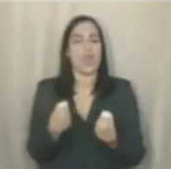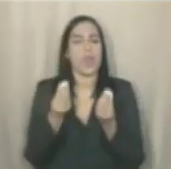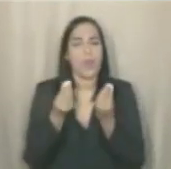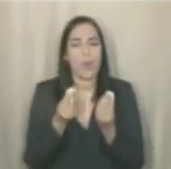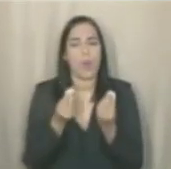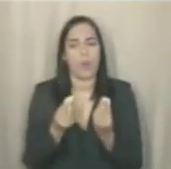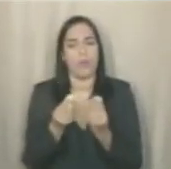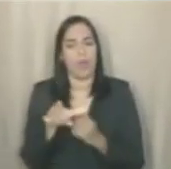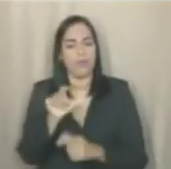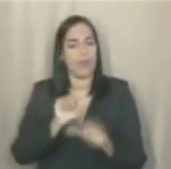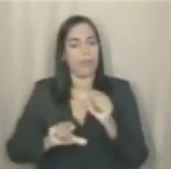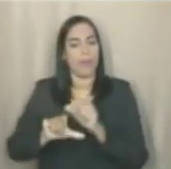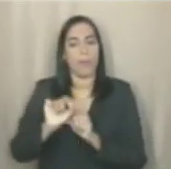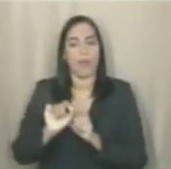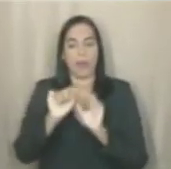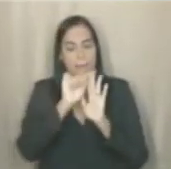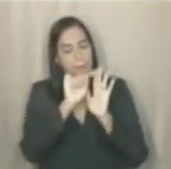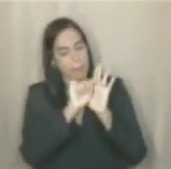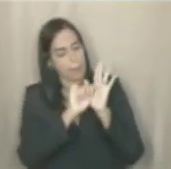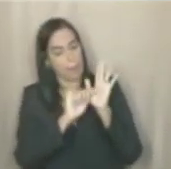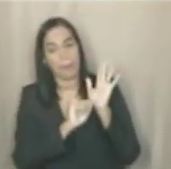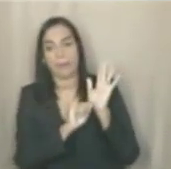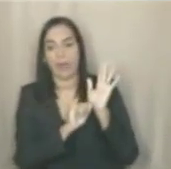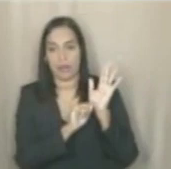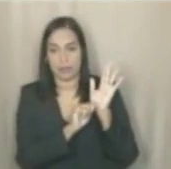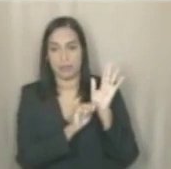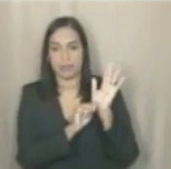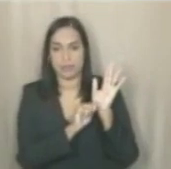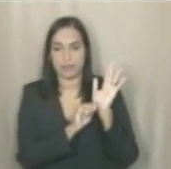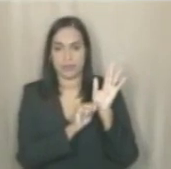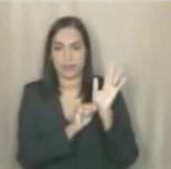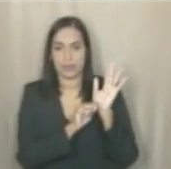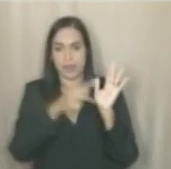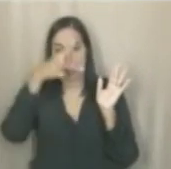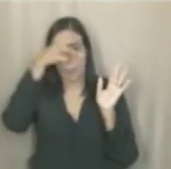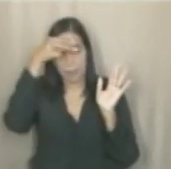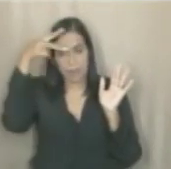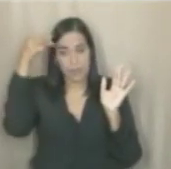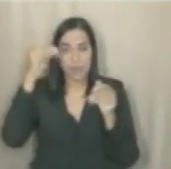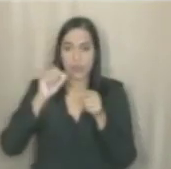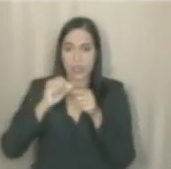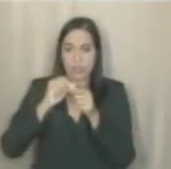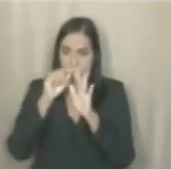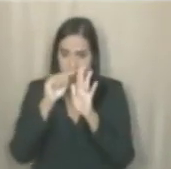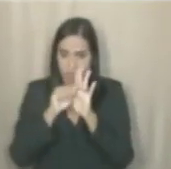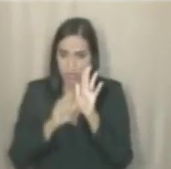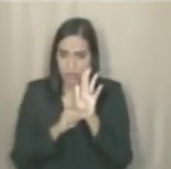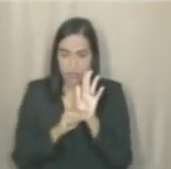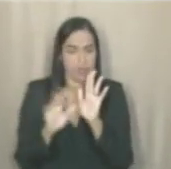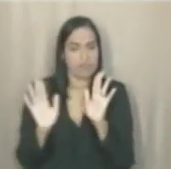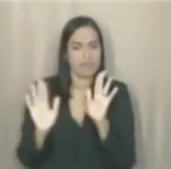o processo. Não foi a Prefeitura, senhores vereadores, que fez a lista, não.